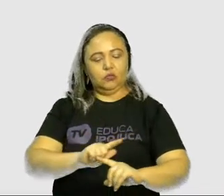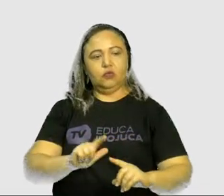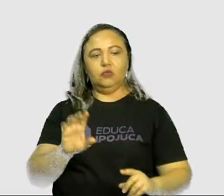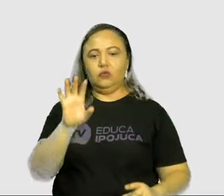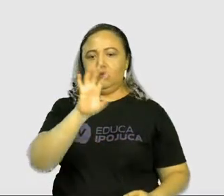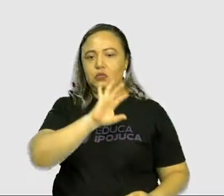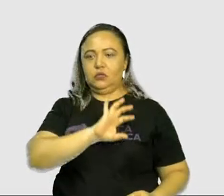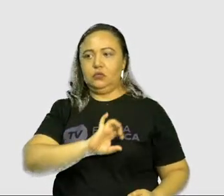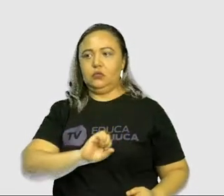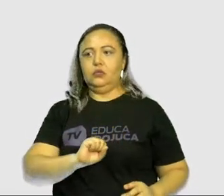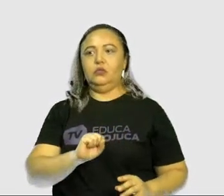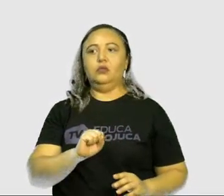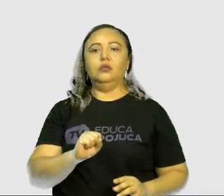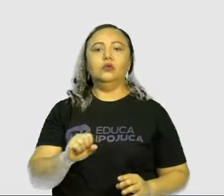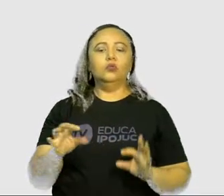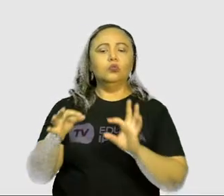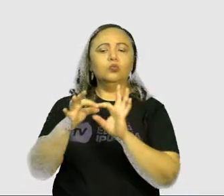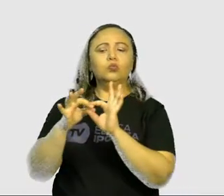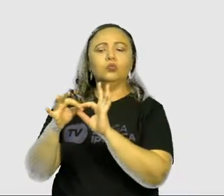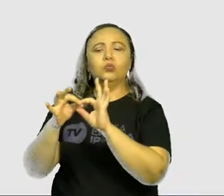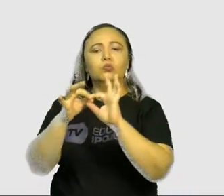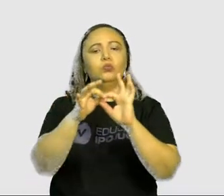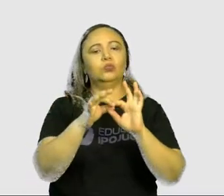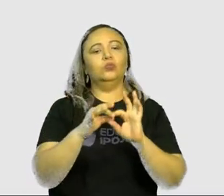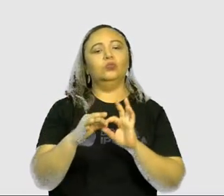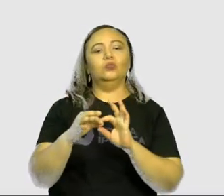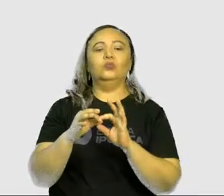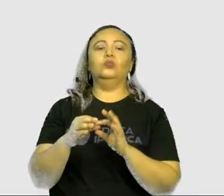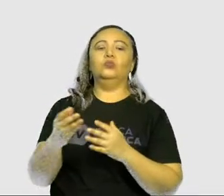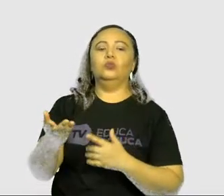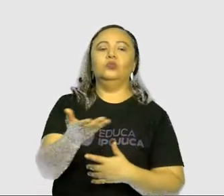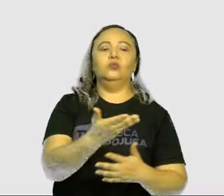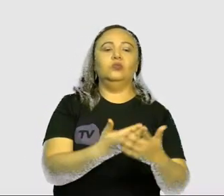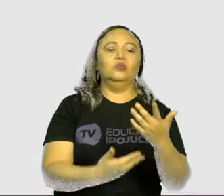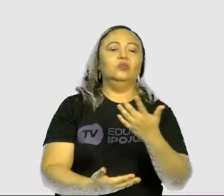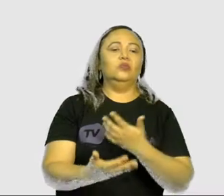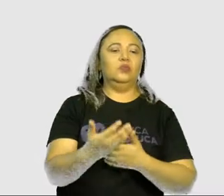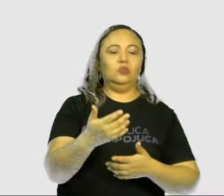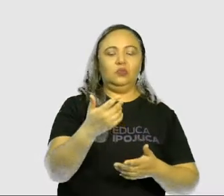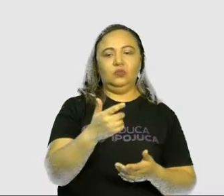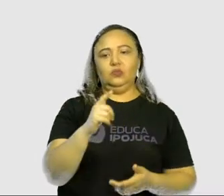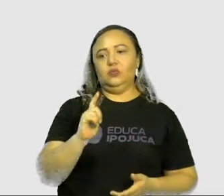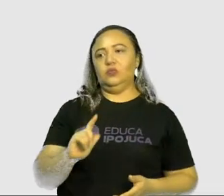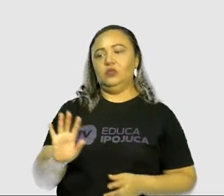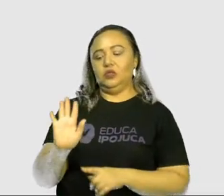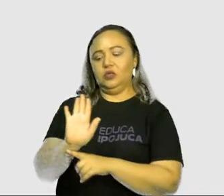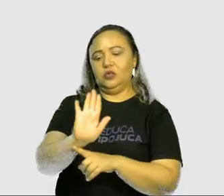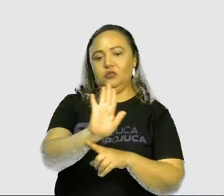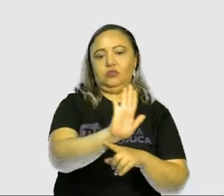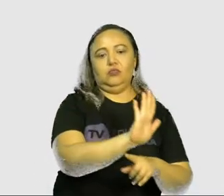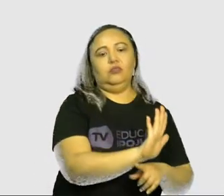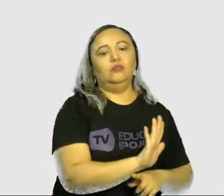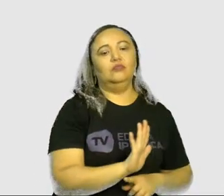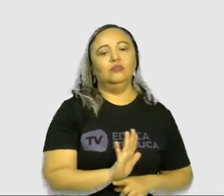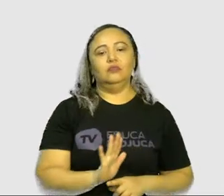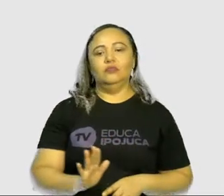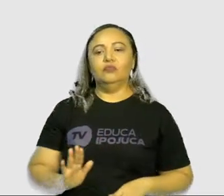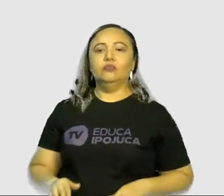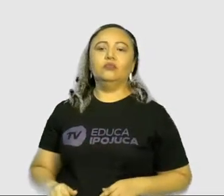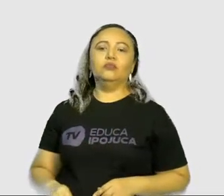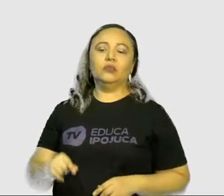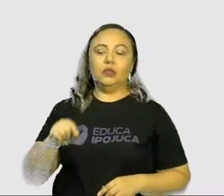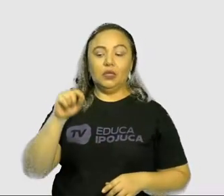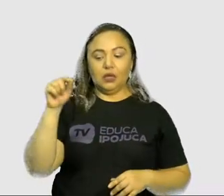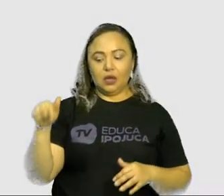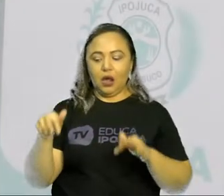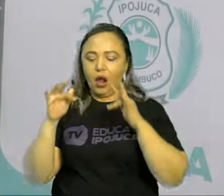amor, união, cooperação, entre outros valores. Então, ela